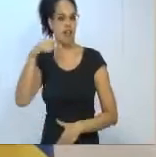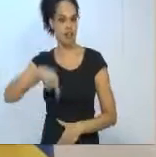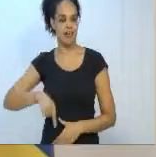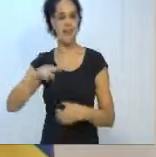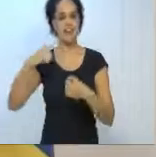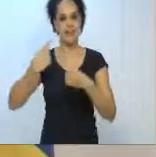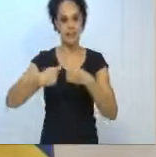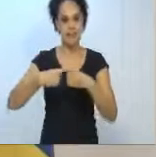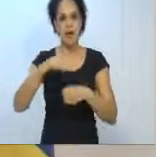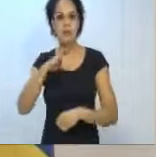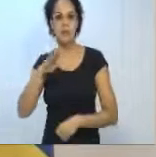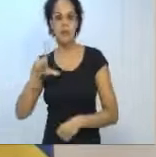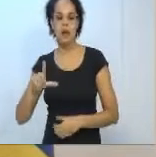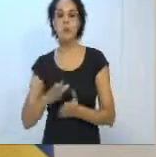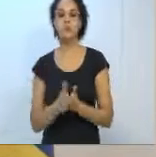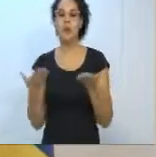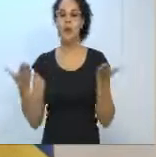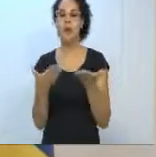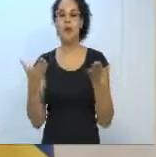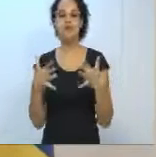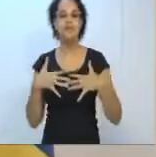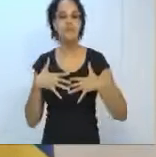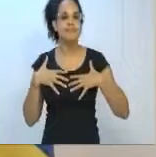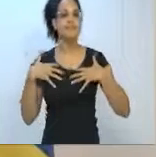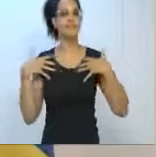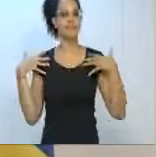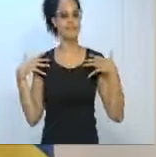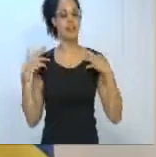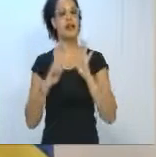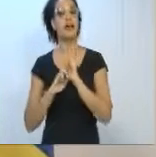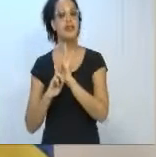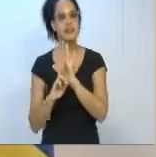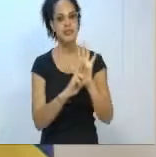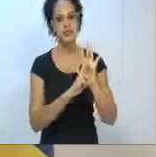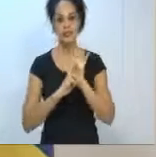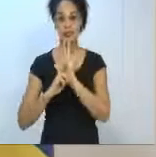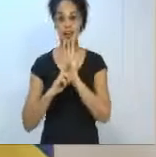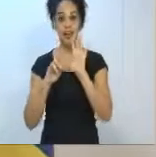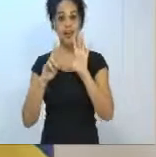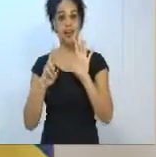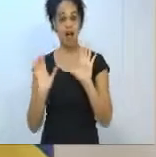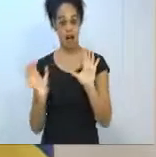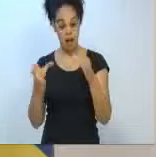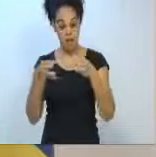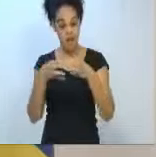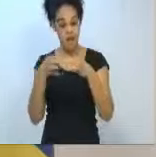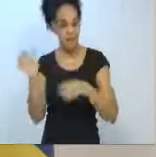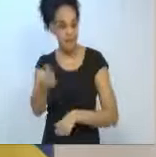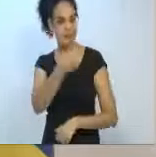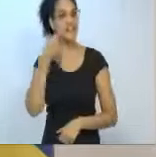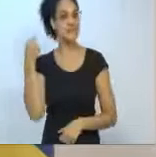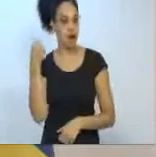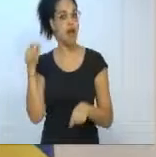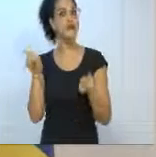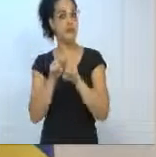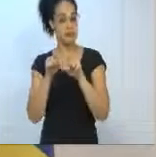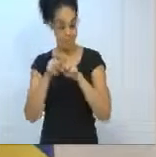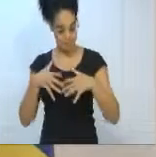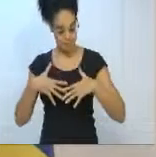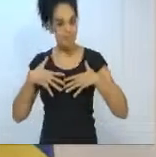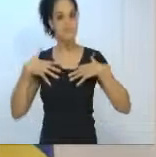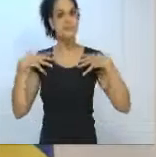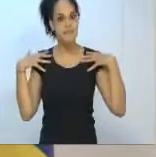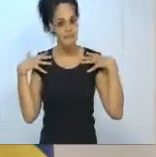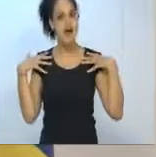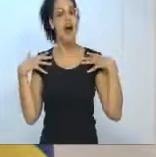eu me sinto muito honrado de estar aqui representando a cena cervejeira de Blumenau, me sinto muito honrado em estar representando a cena cervejeira de Blumenau lá